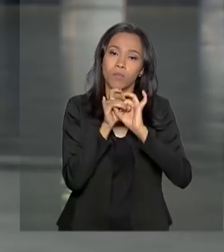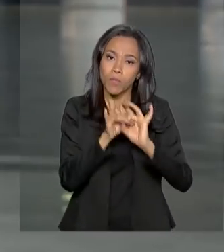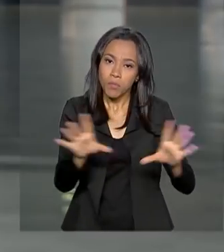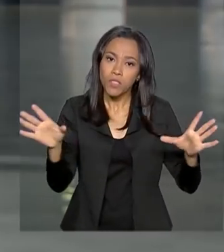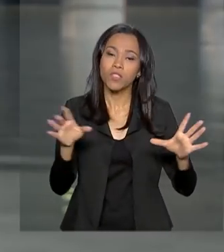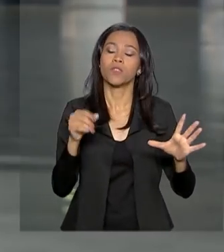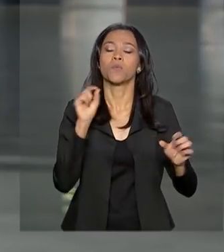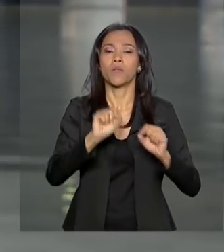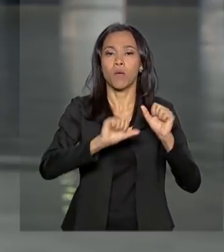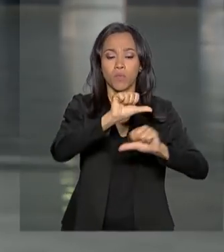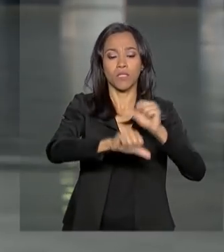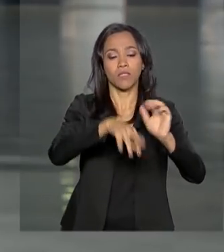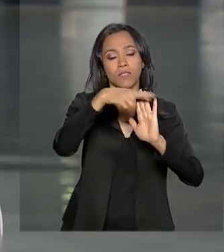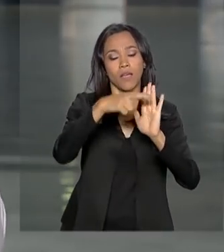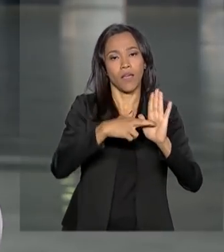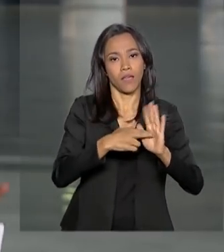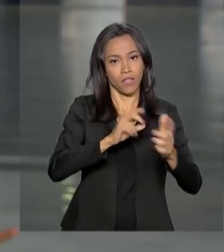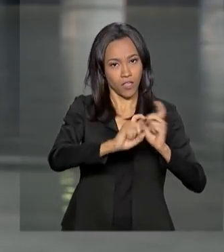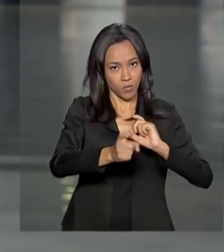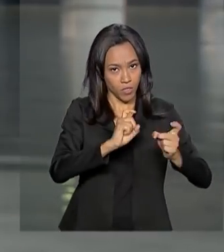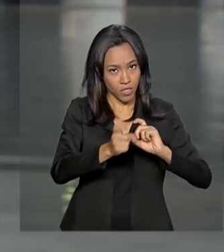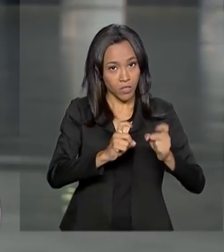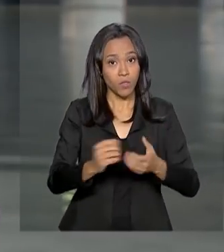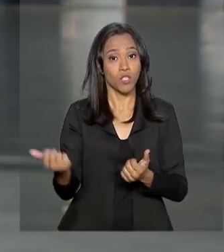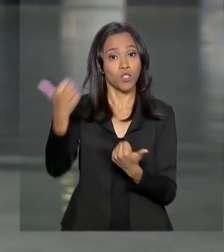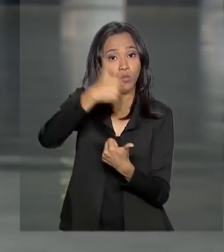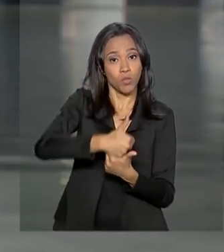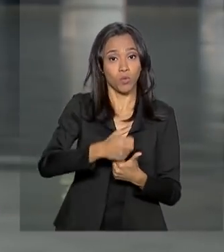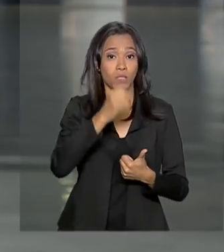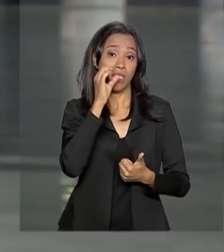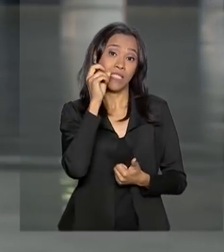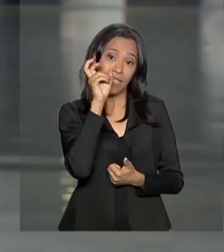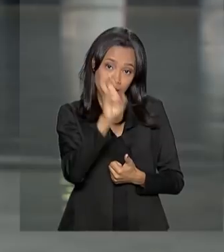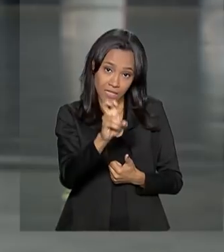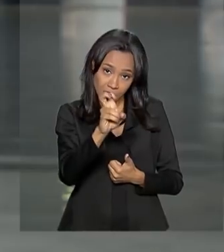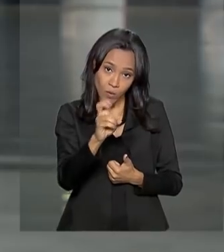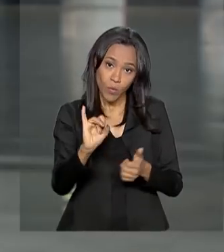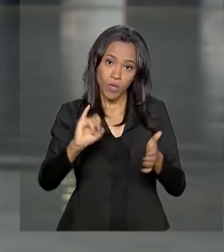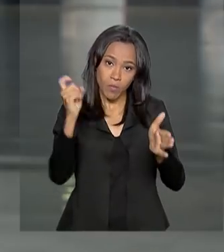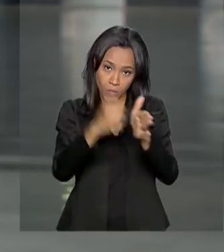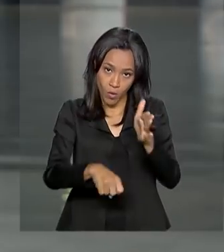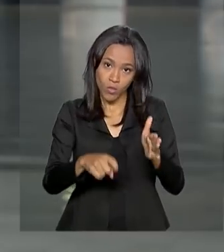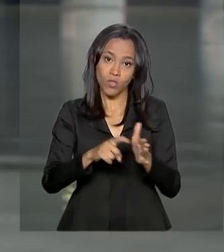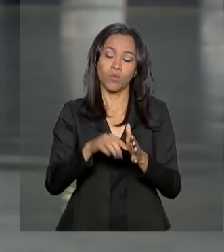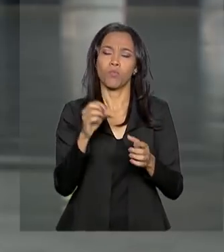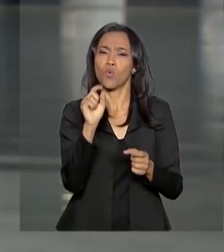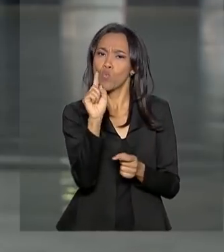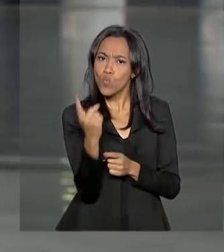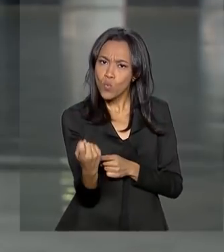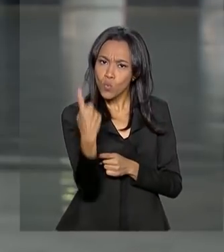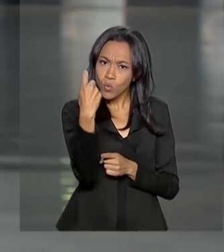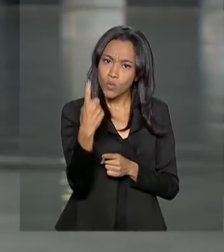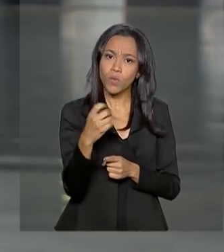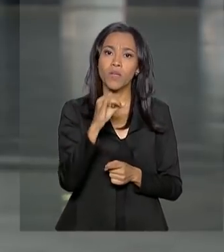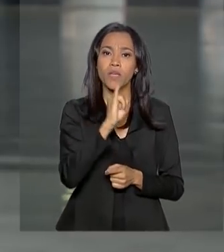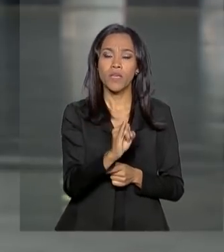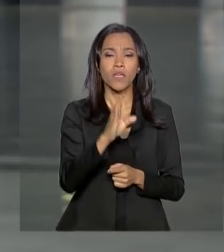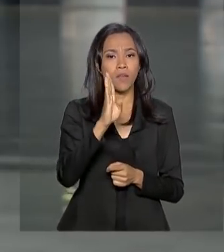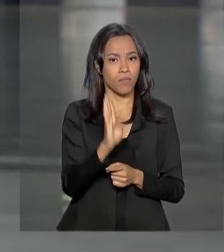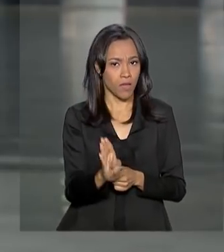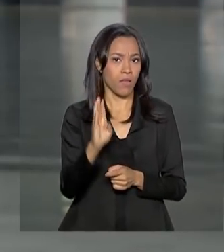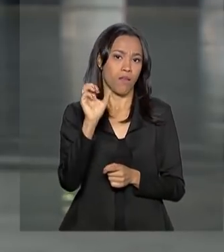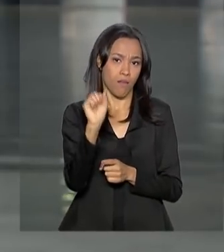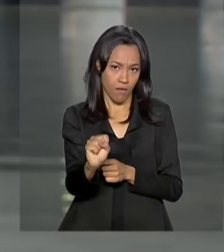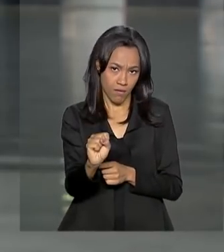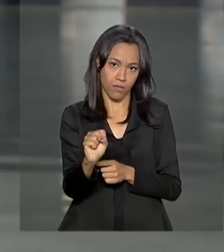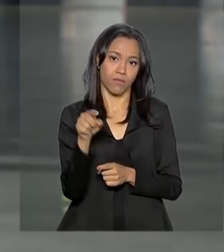reforma tributária, que substitui cinco impostos por um único tributo, seria o IBS, o Imposto Sob Operações Com